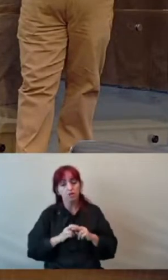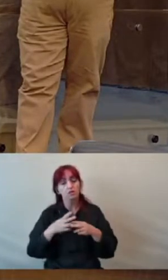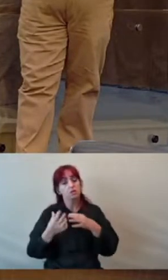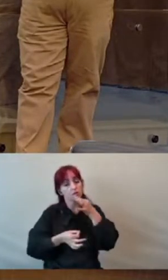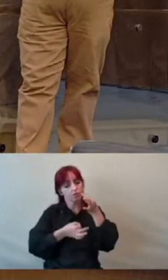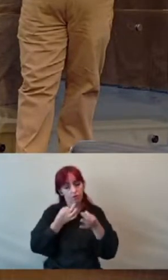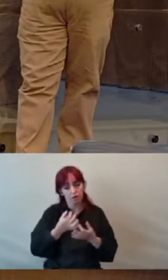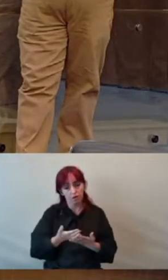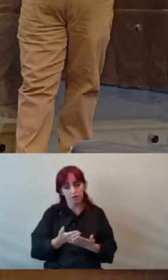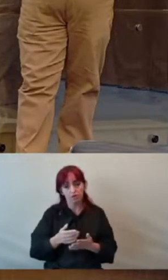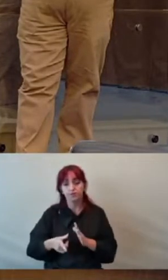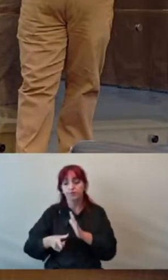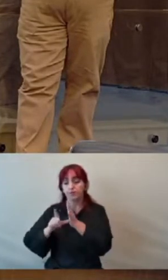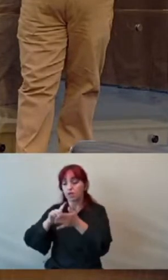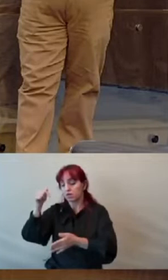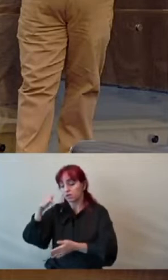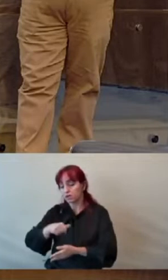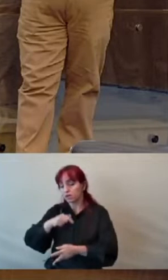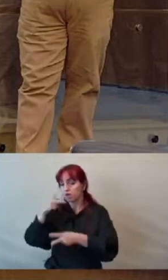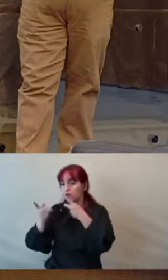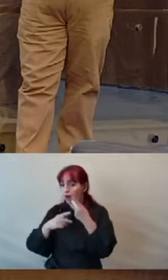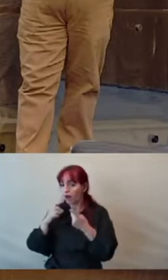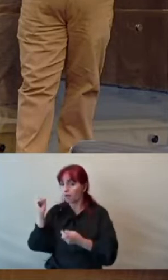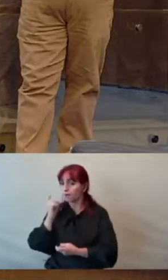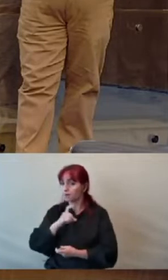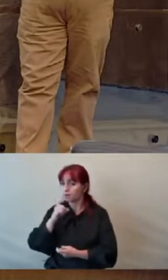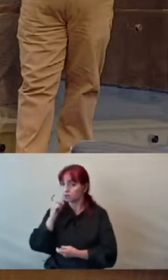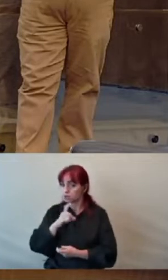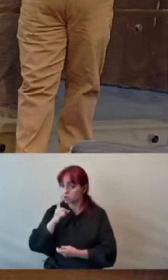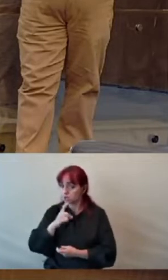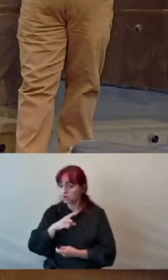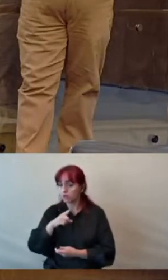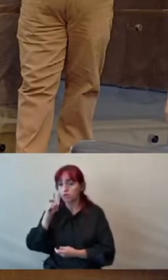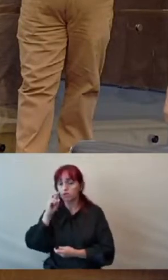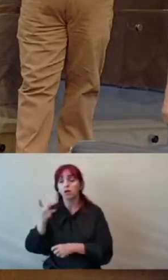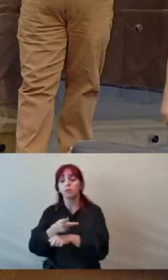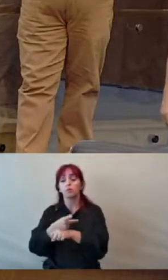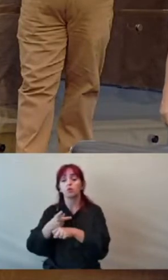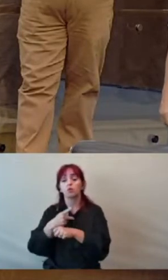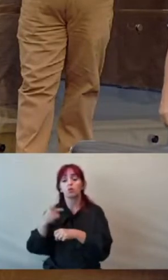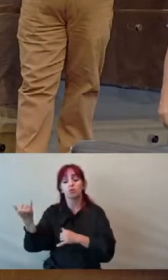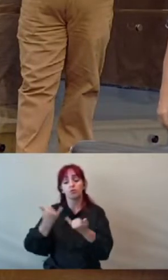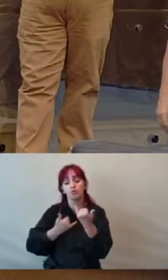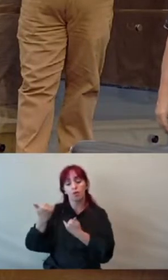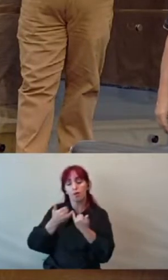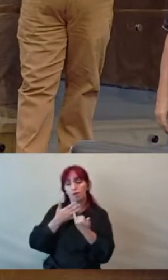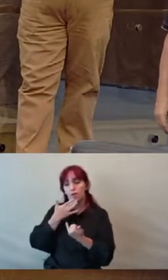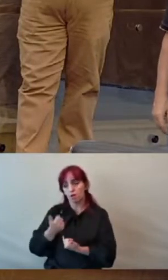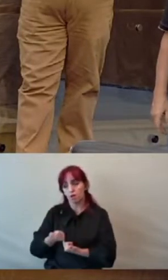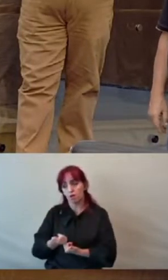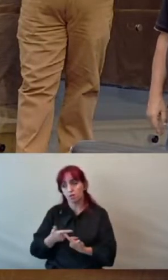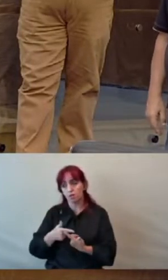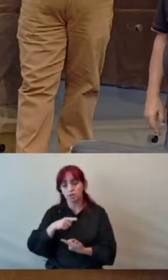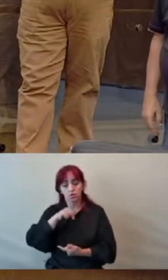do senhor vir aqui proferir palavras mentirosas, procura se informar, porque se eu estiver aqui eu vou te refutar na mesma hora.